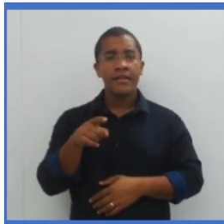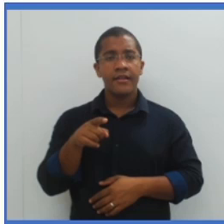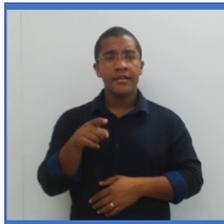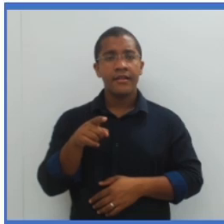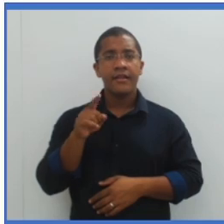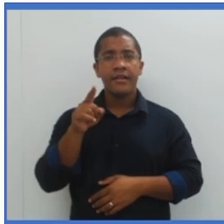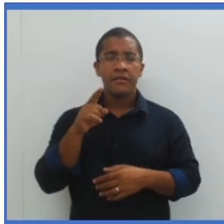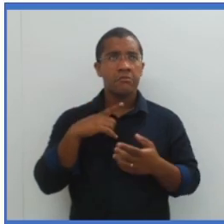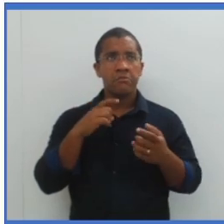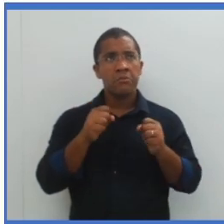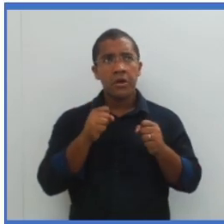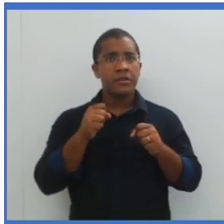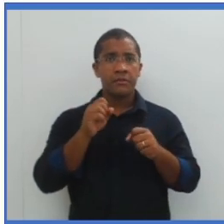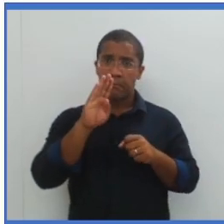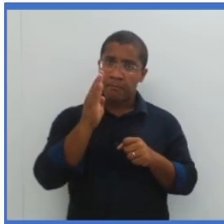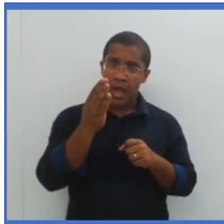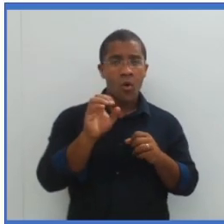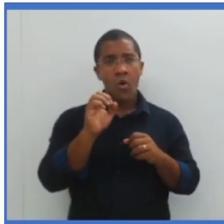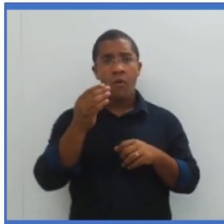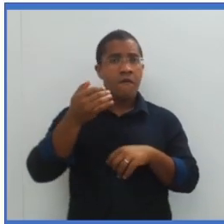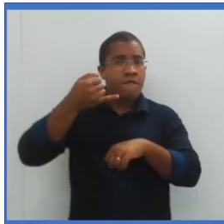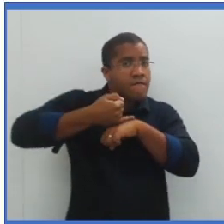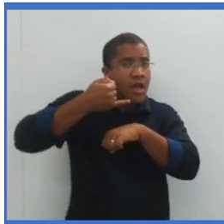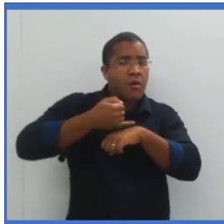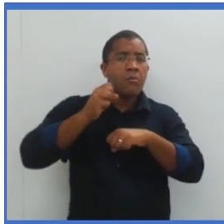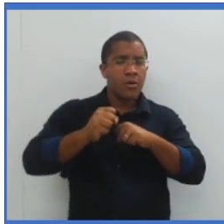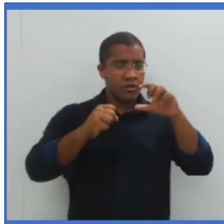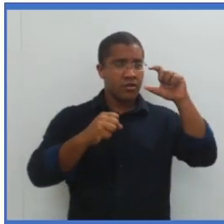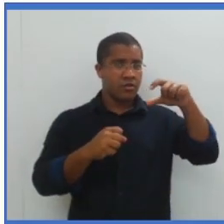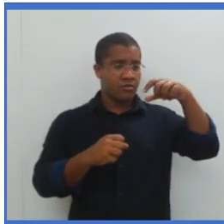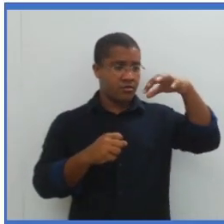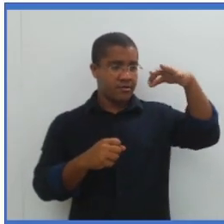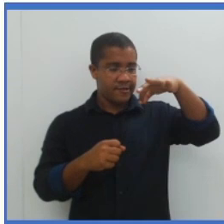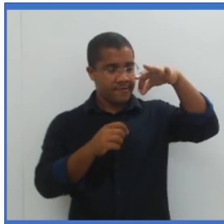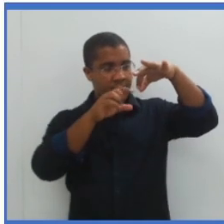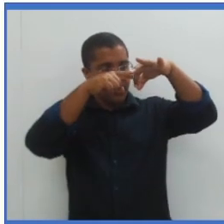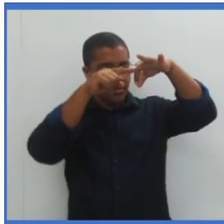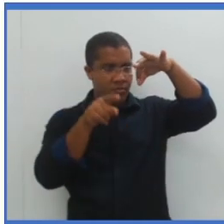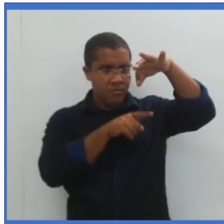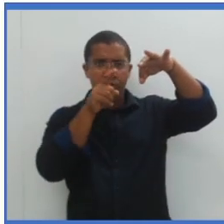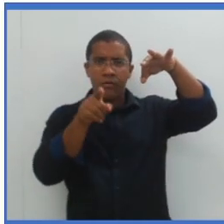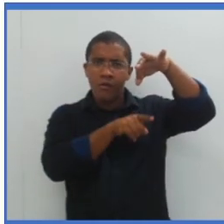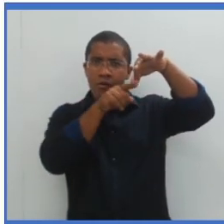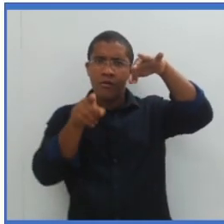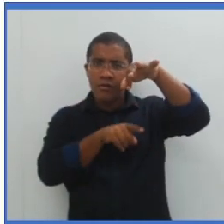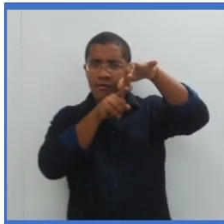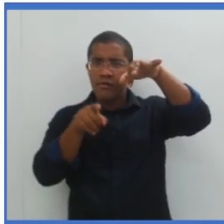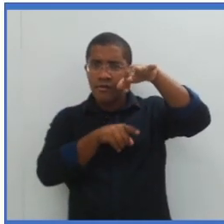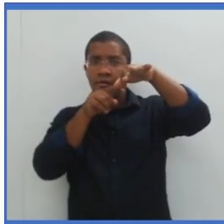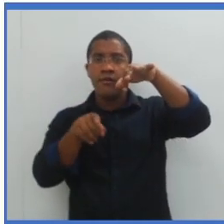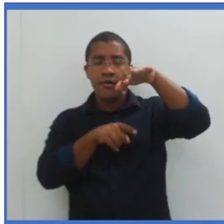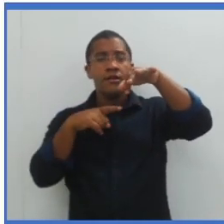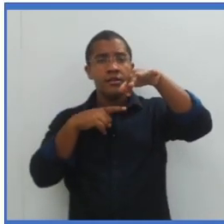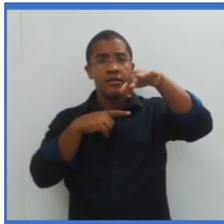de madeira ou metal que pode girar em torno de um eixo que passa pelo seu